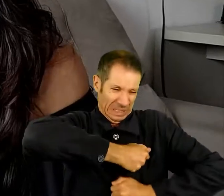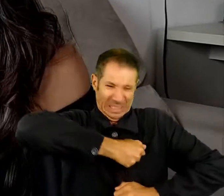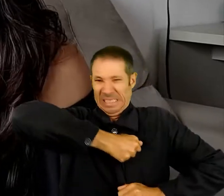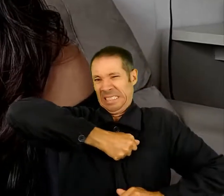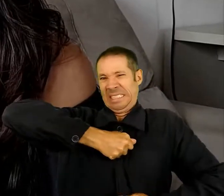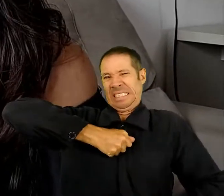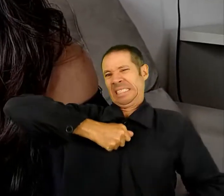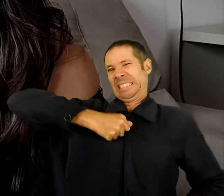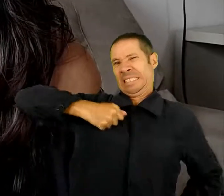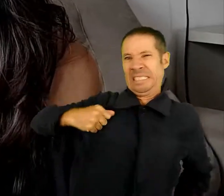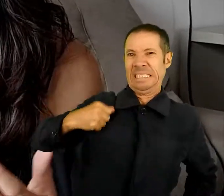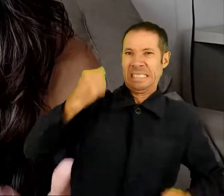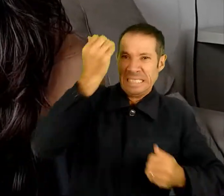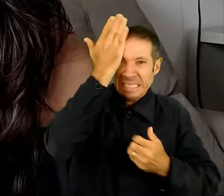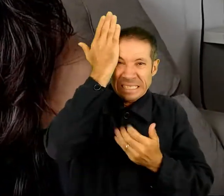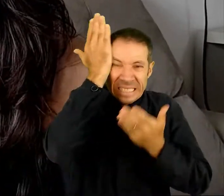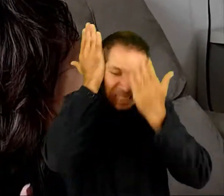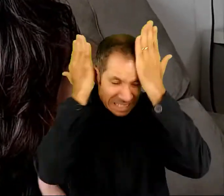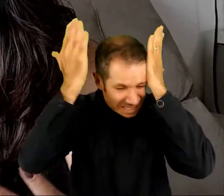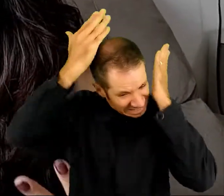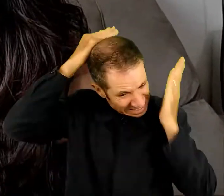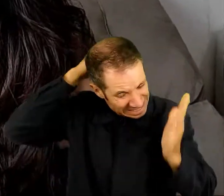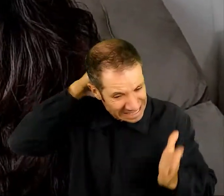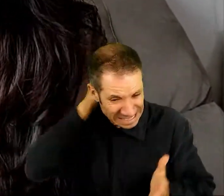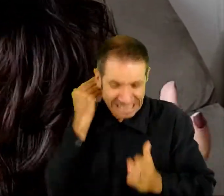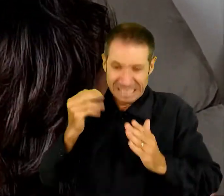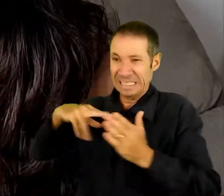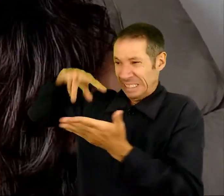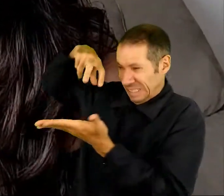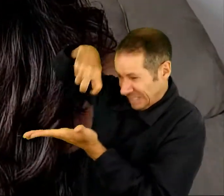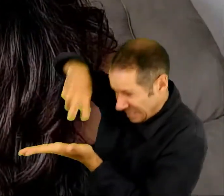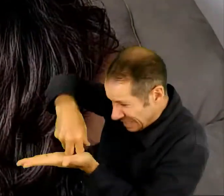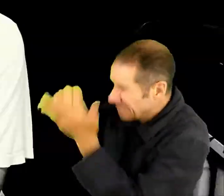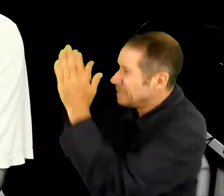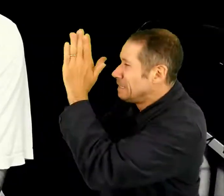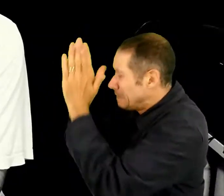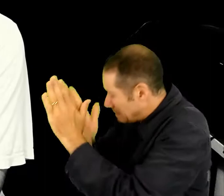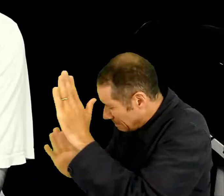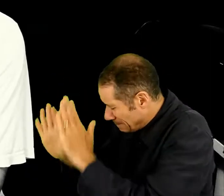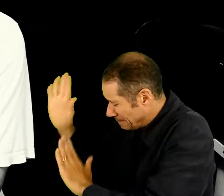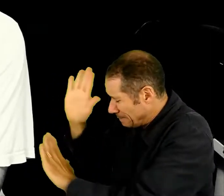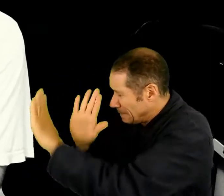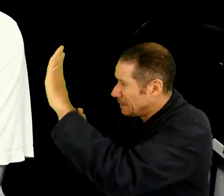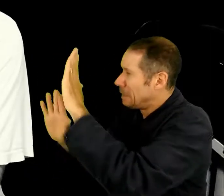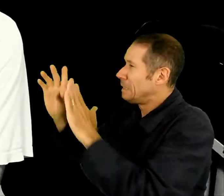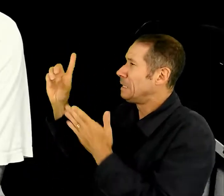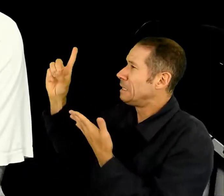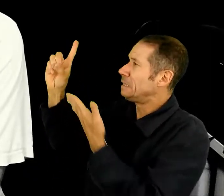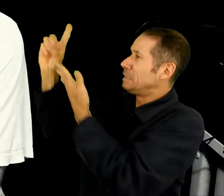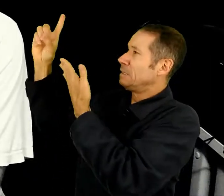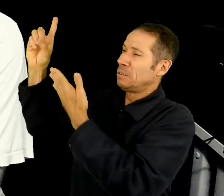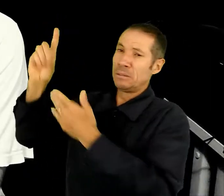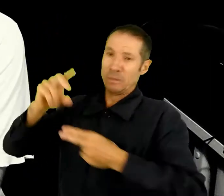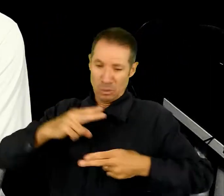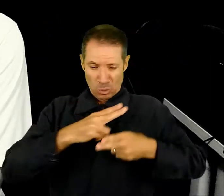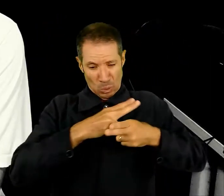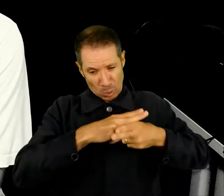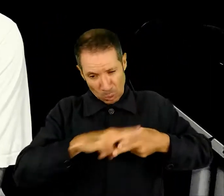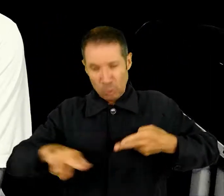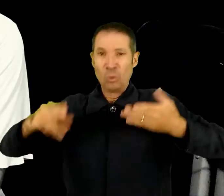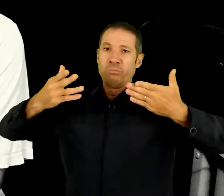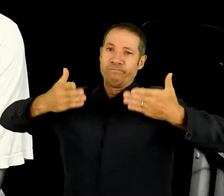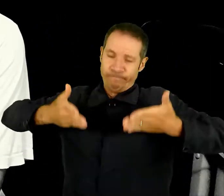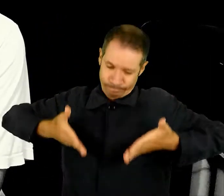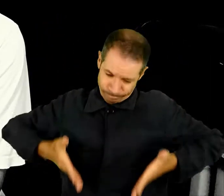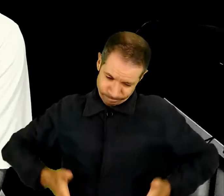raspou a cabeça. Então prostrou-se com o rosto em terra em adoração. Nu saí do ventre da minha